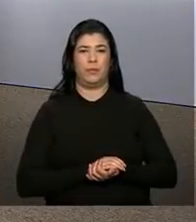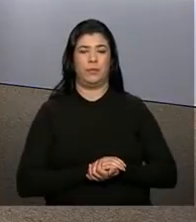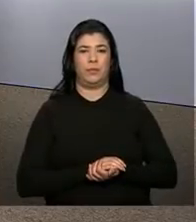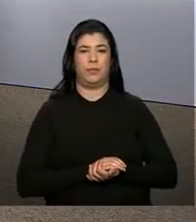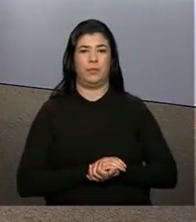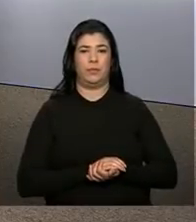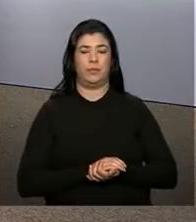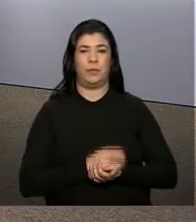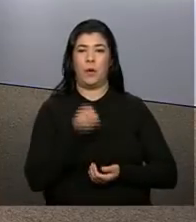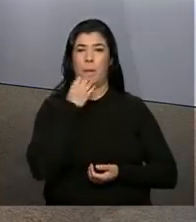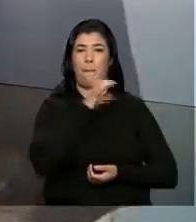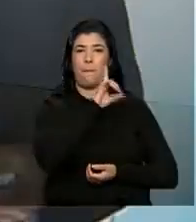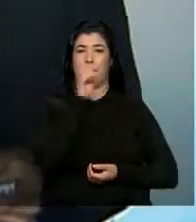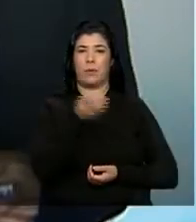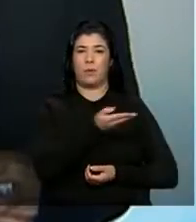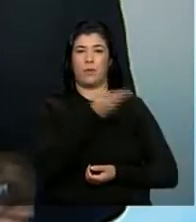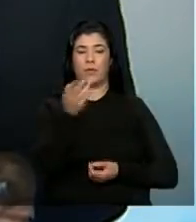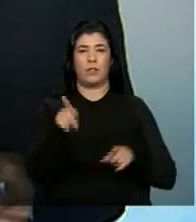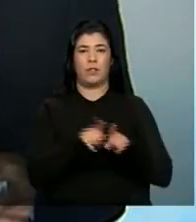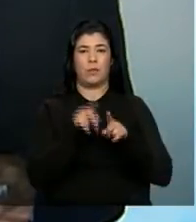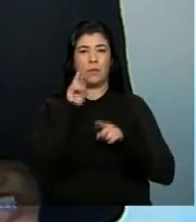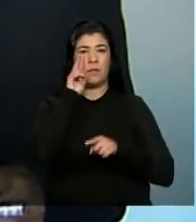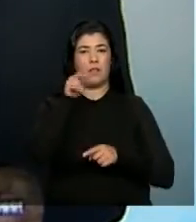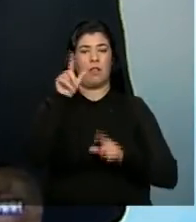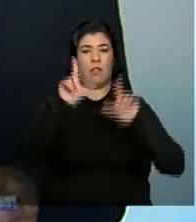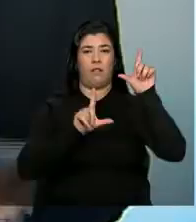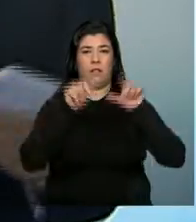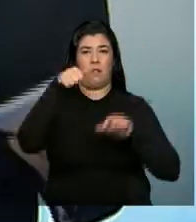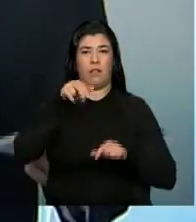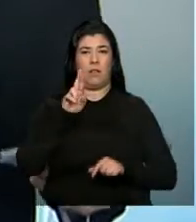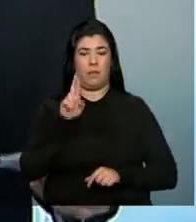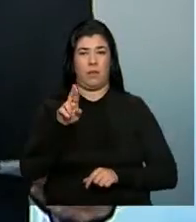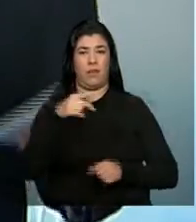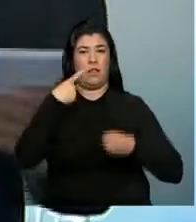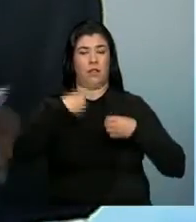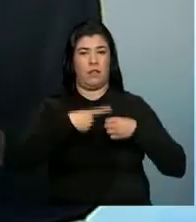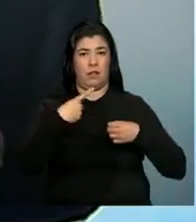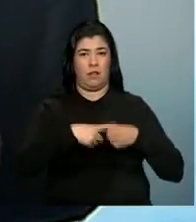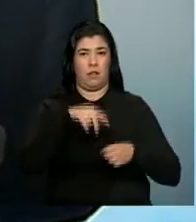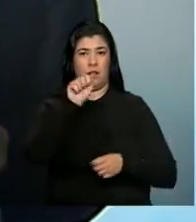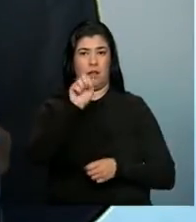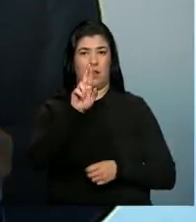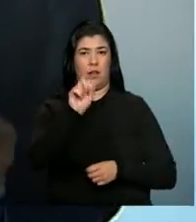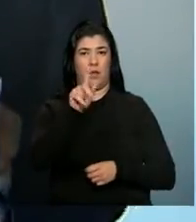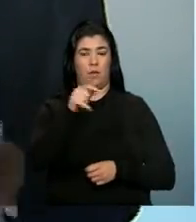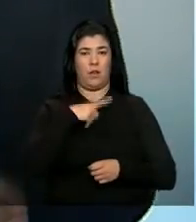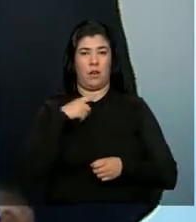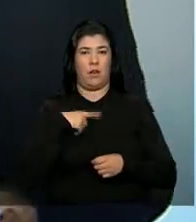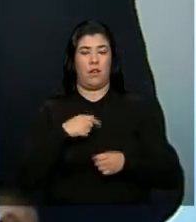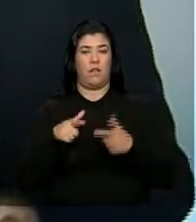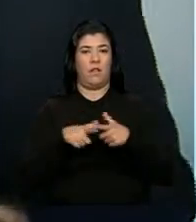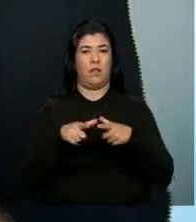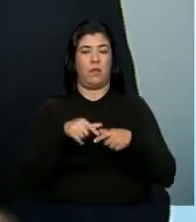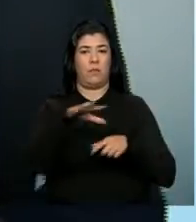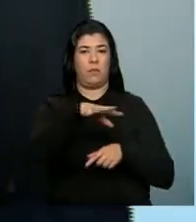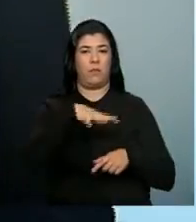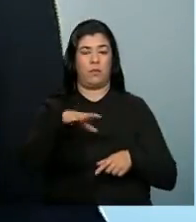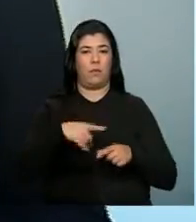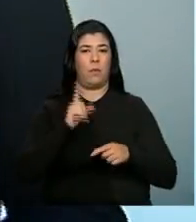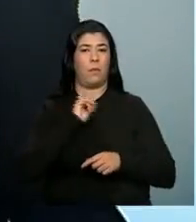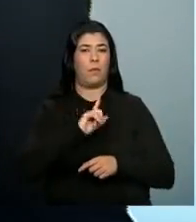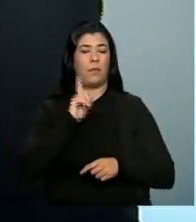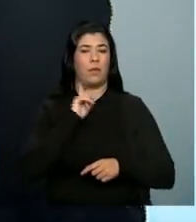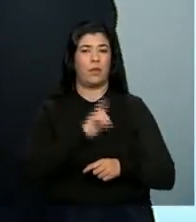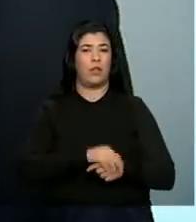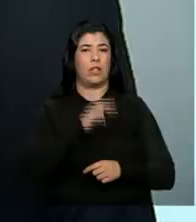Bom dia, Daniela e a todos que nos assistem na TV NBR. Araguari fica no Triângulo Mineiro, a cerca de 670 quilômetros